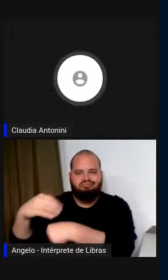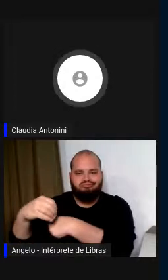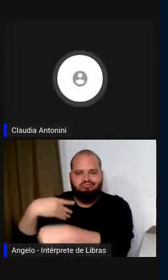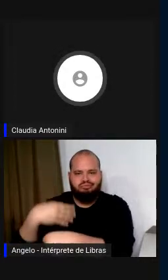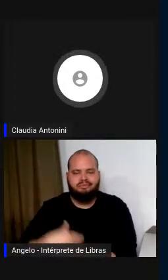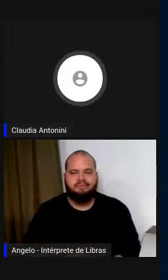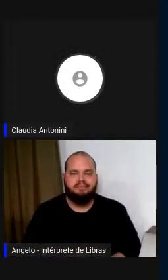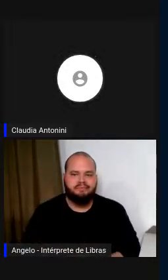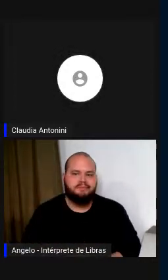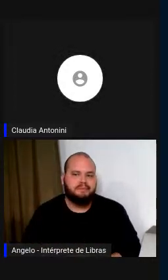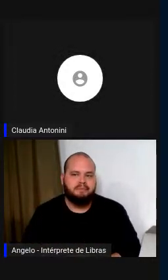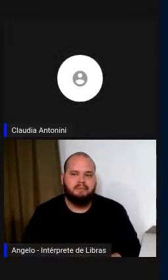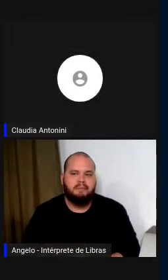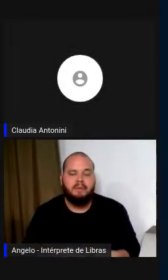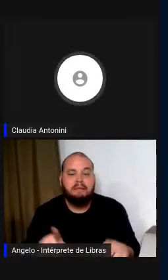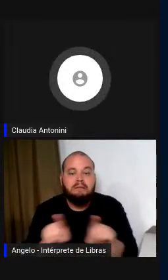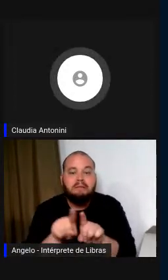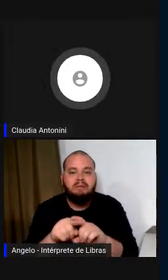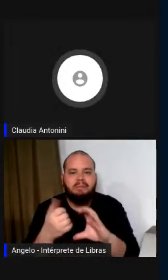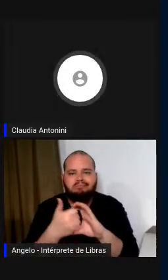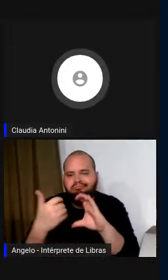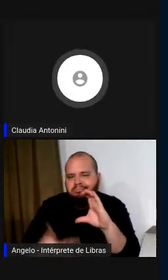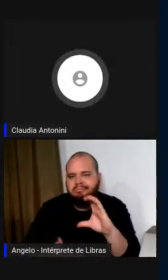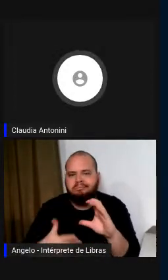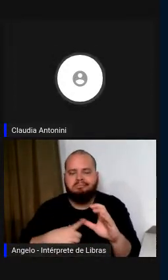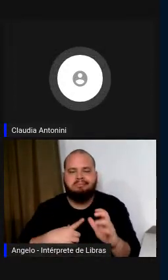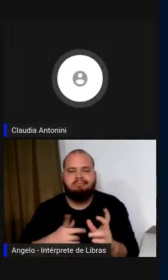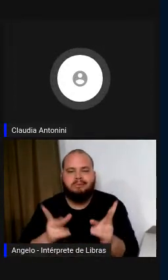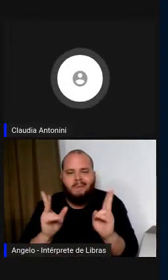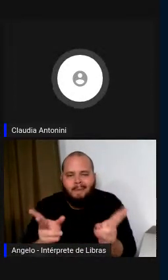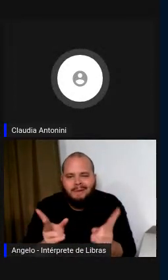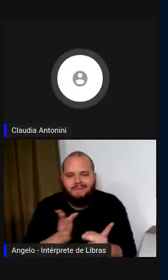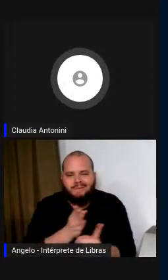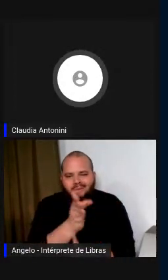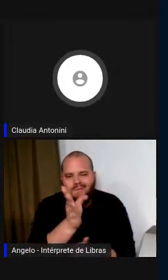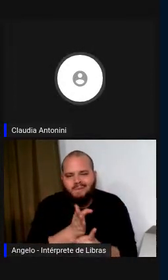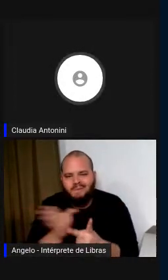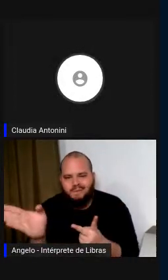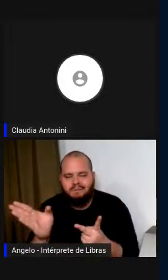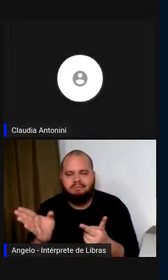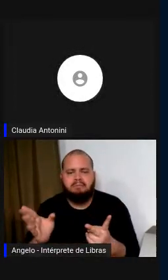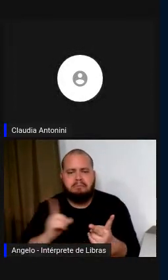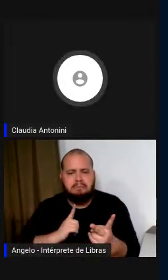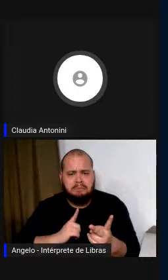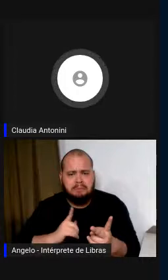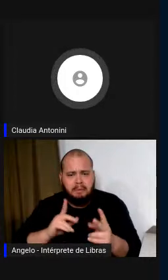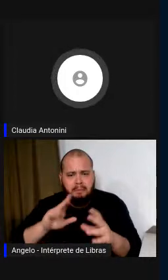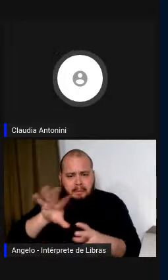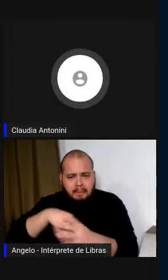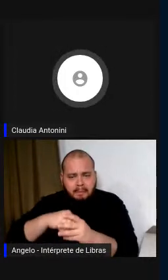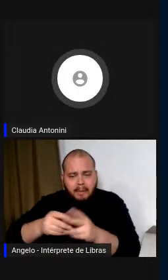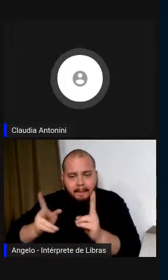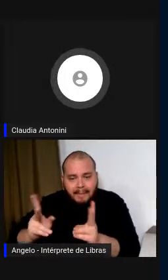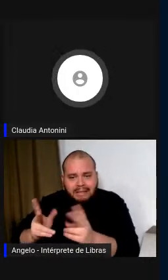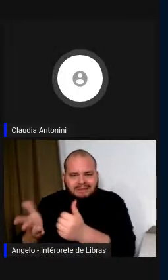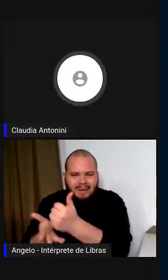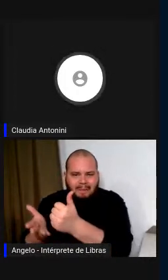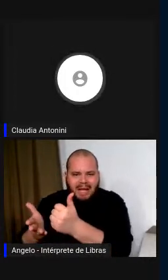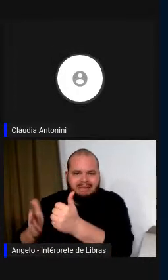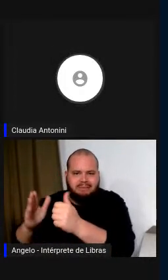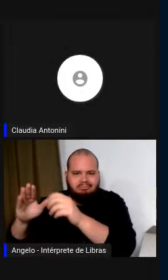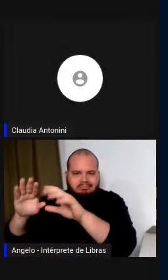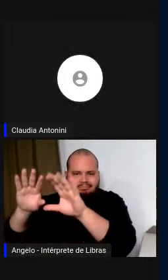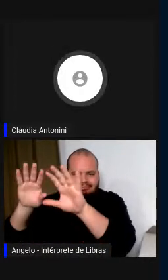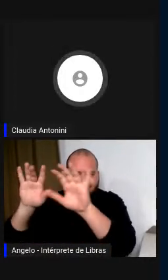desambiguação do significado ocorre na mesma base. A máquina não entende